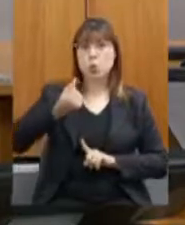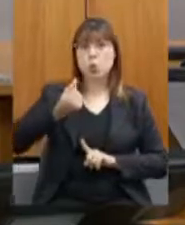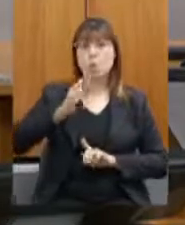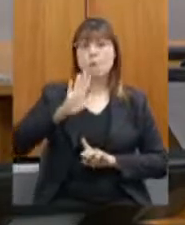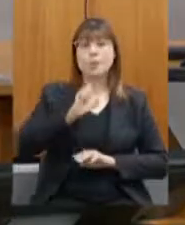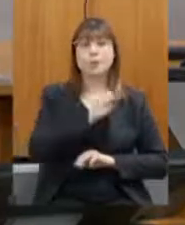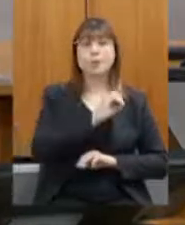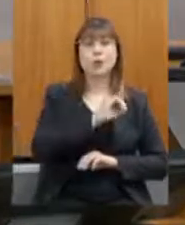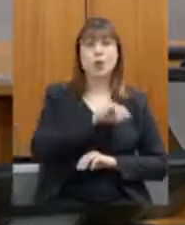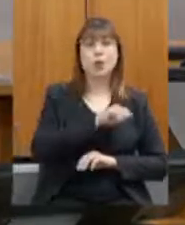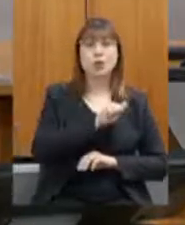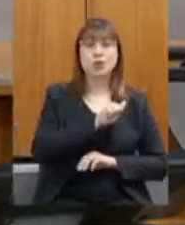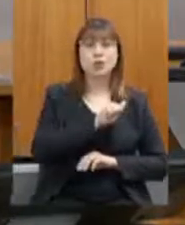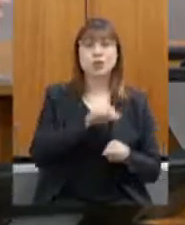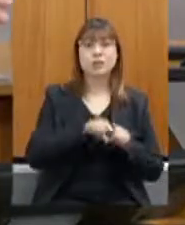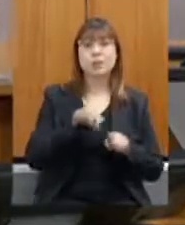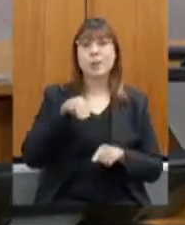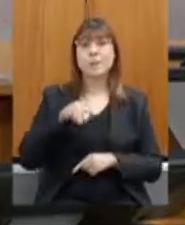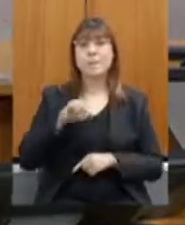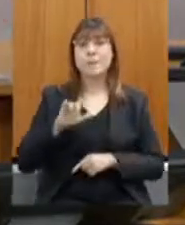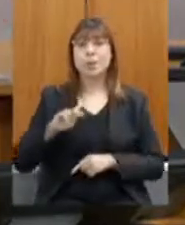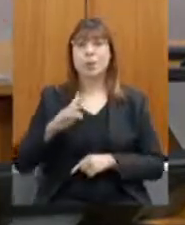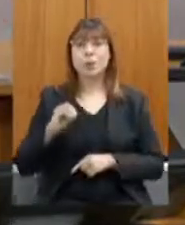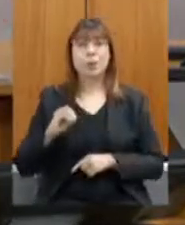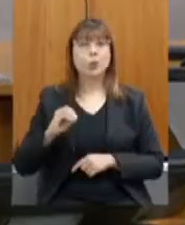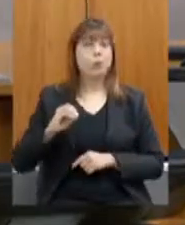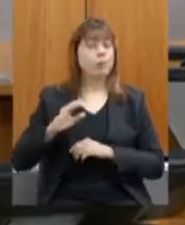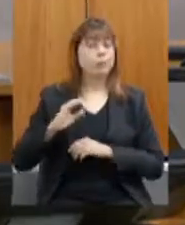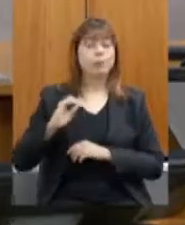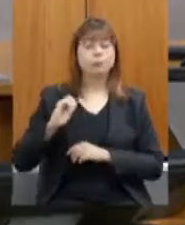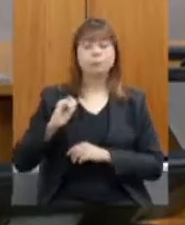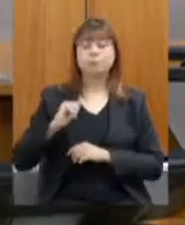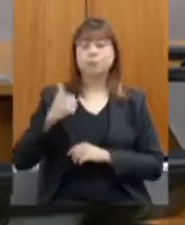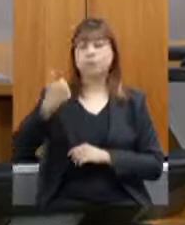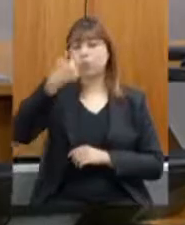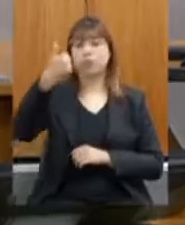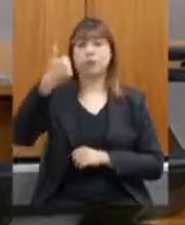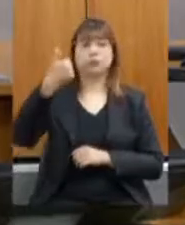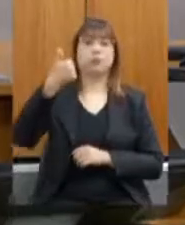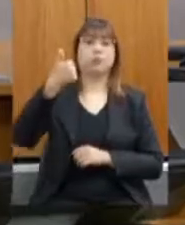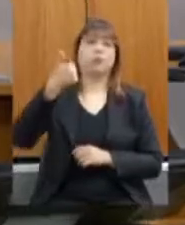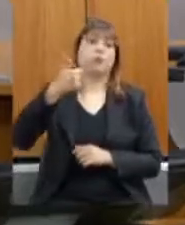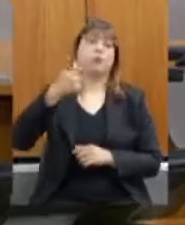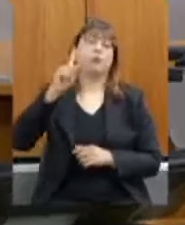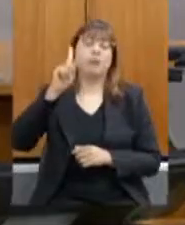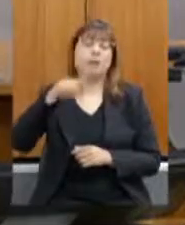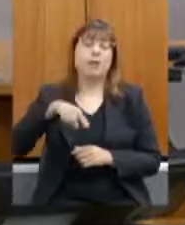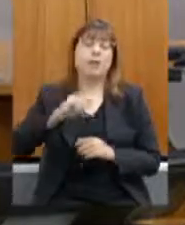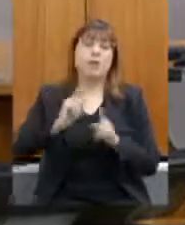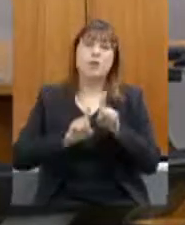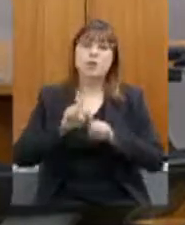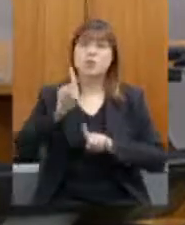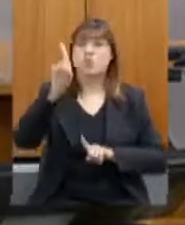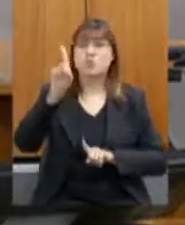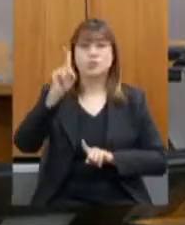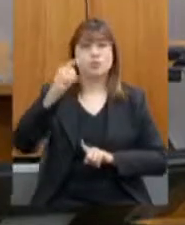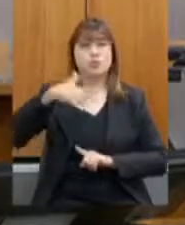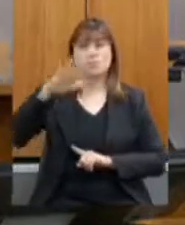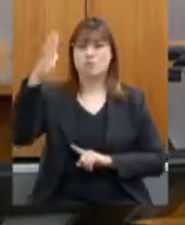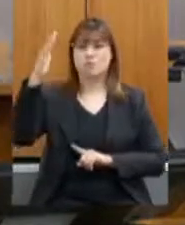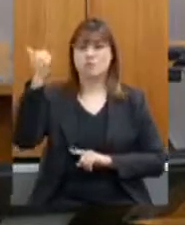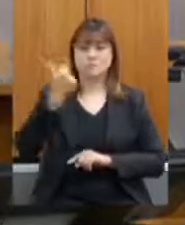mais do que o valor do leite. Então, gente tem vivido essa dificuldade, o Coronel Henrique colocou com muita